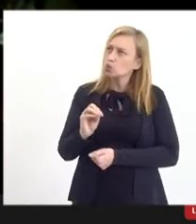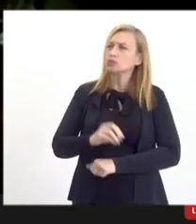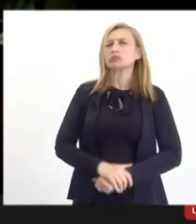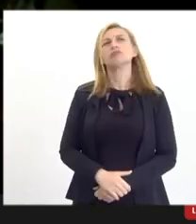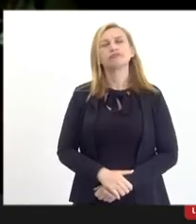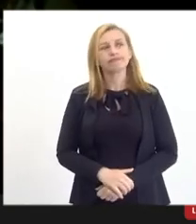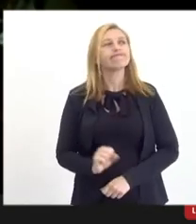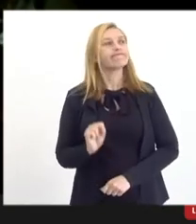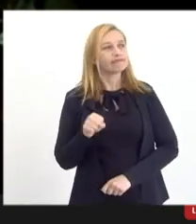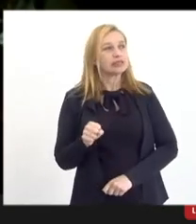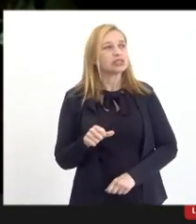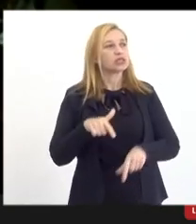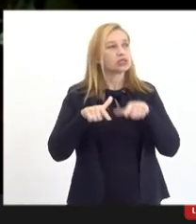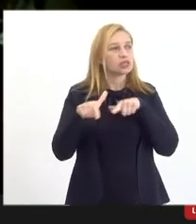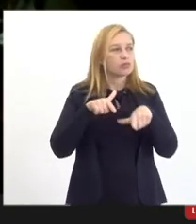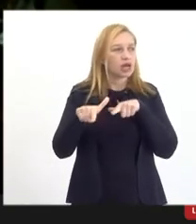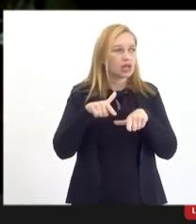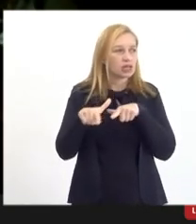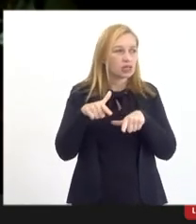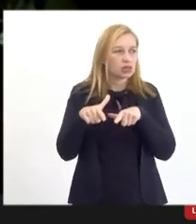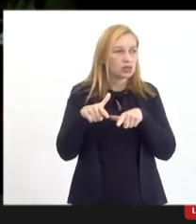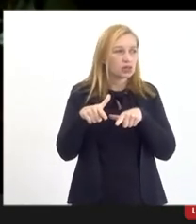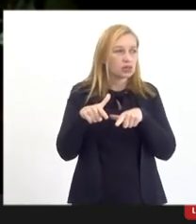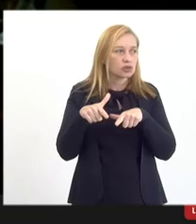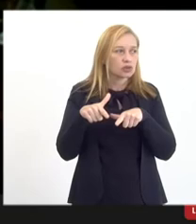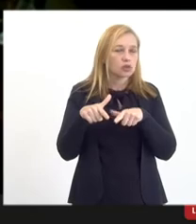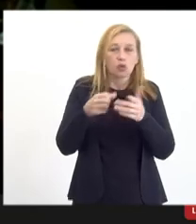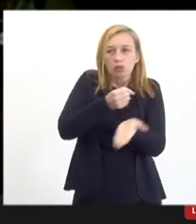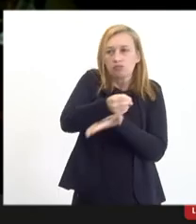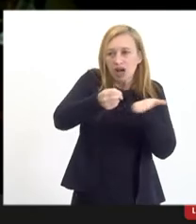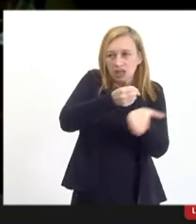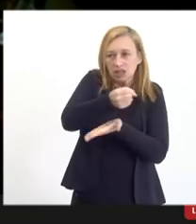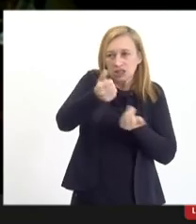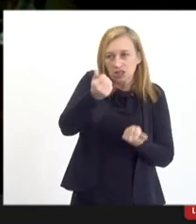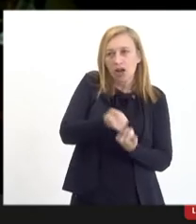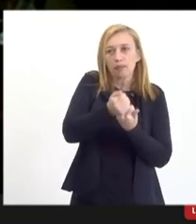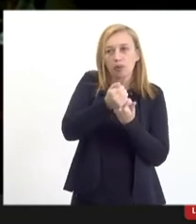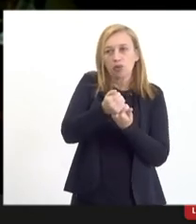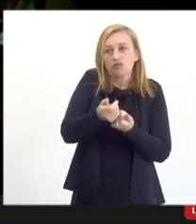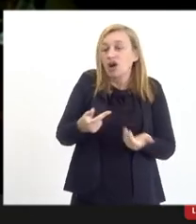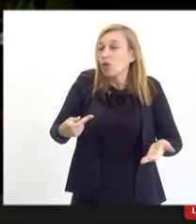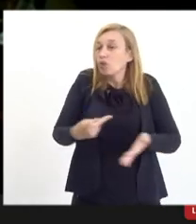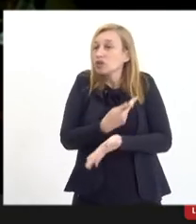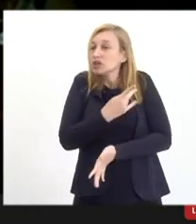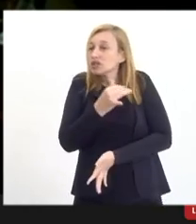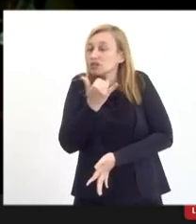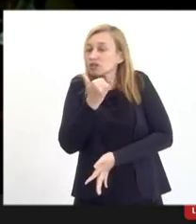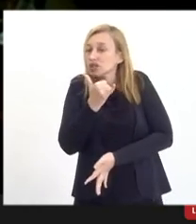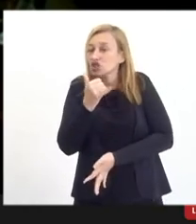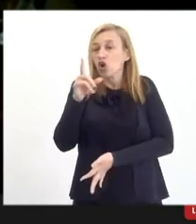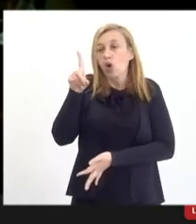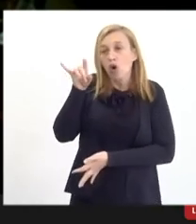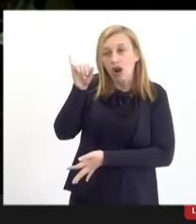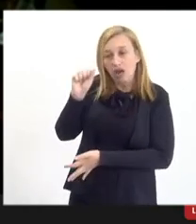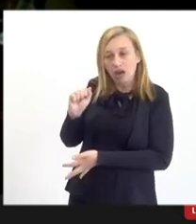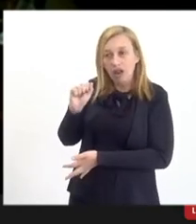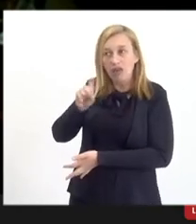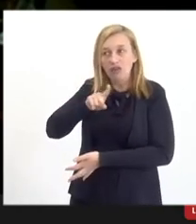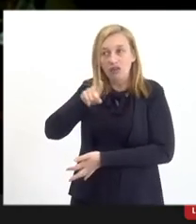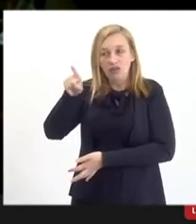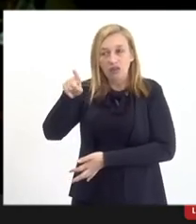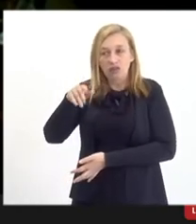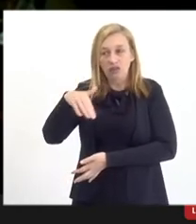a gente trabalha muito com bases de apoio, quer dizer, isso aí vai acontecer com a energia eólica lá na frente, vai acontecer